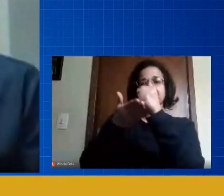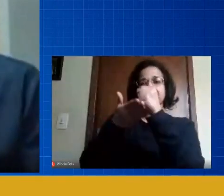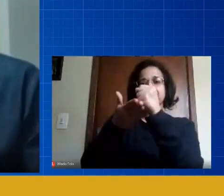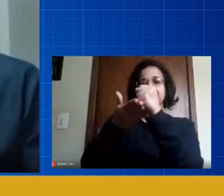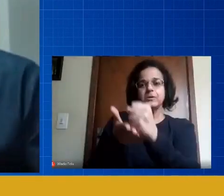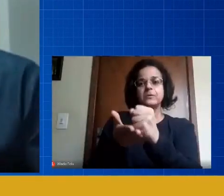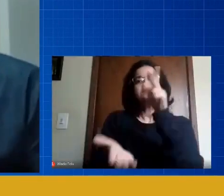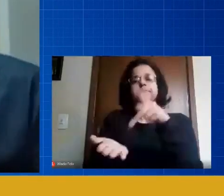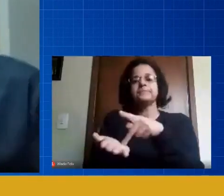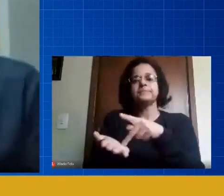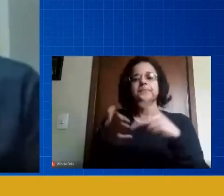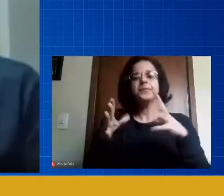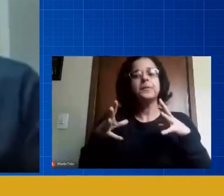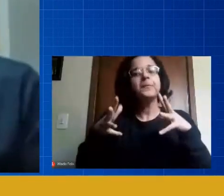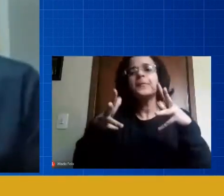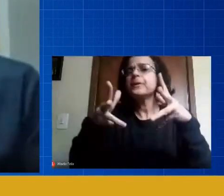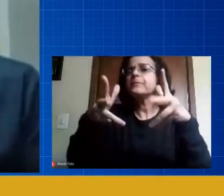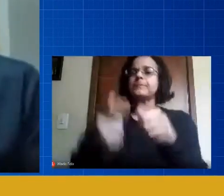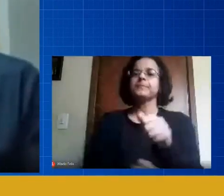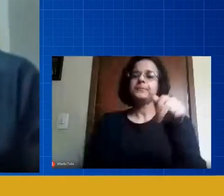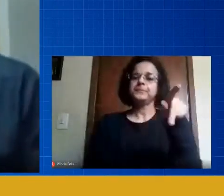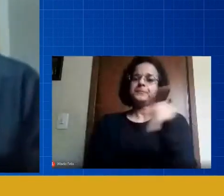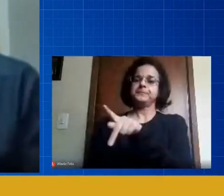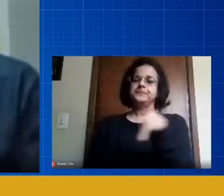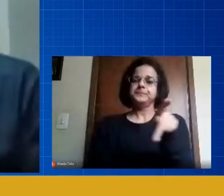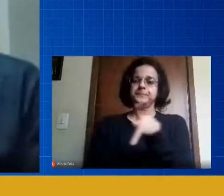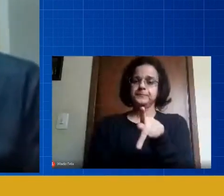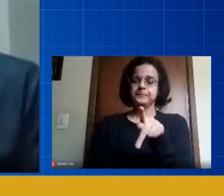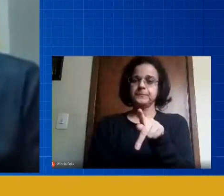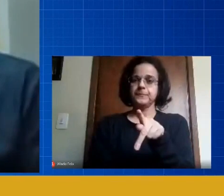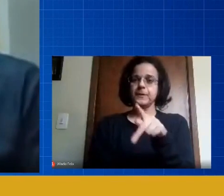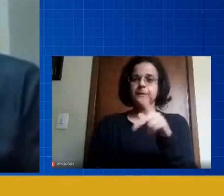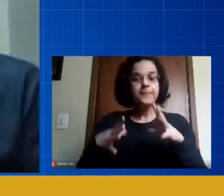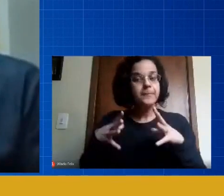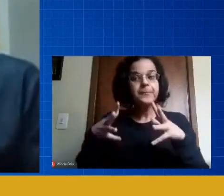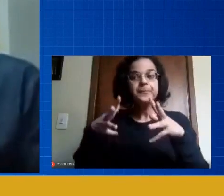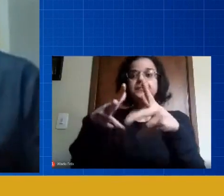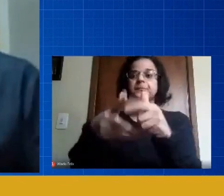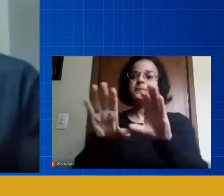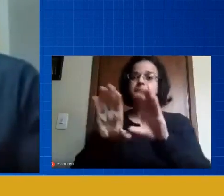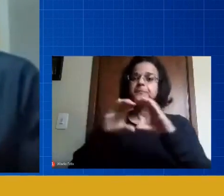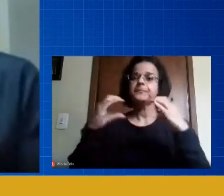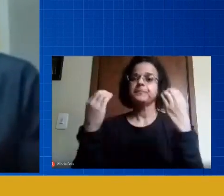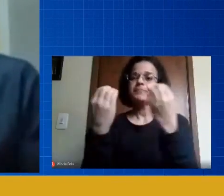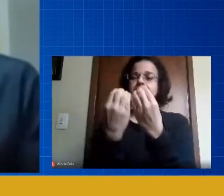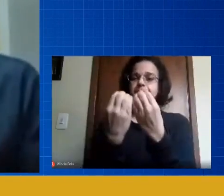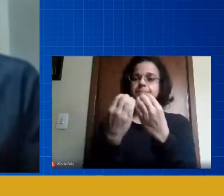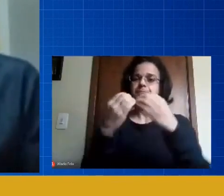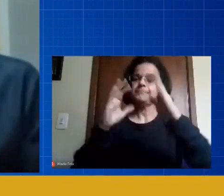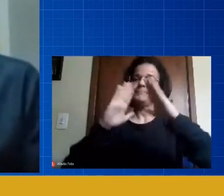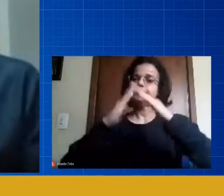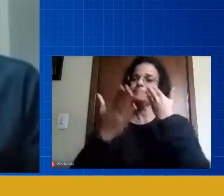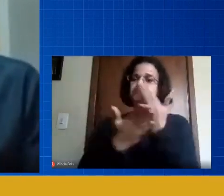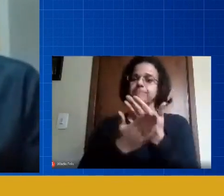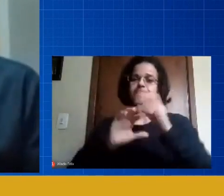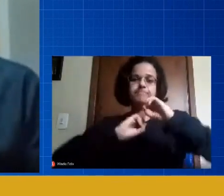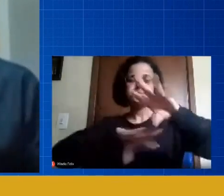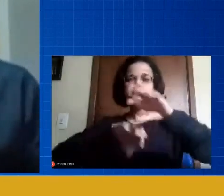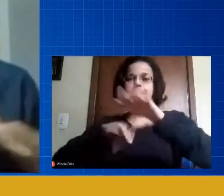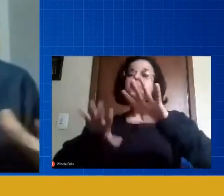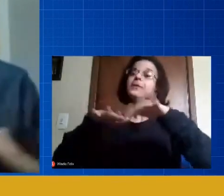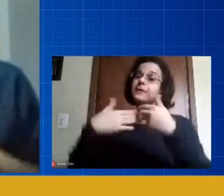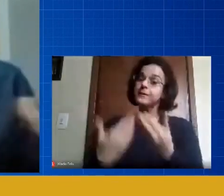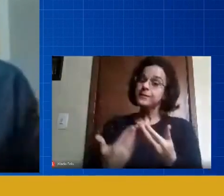significativamente para todos os professores, para toda a comunidade educacional, e essa foi nossa meta, foi nossa